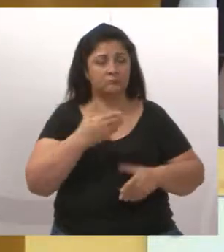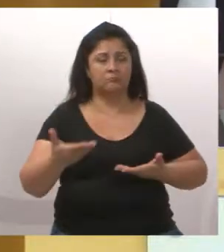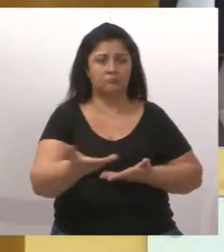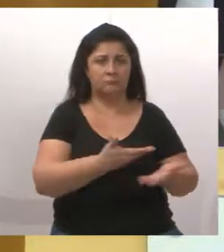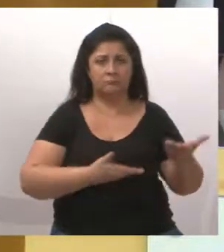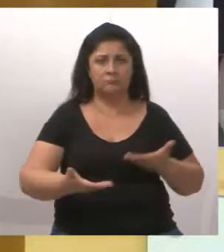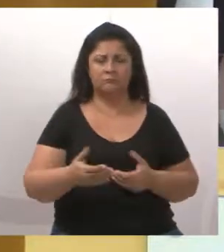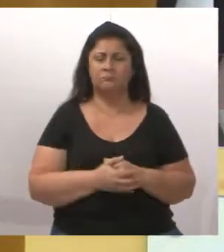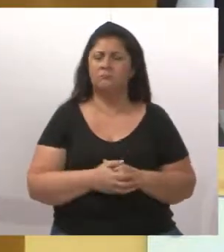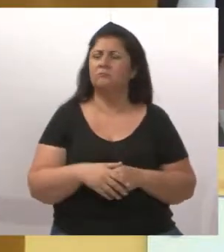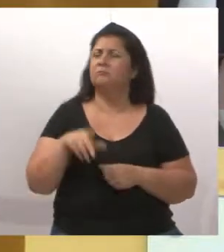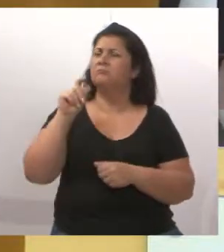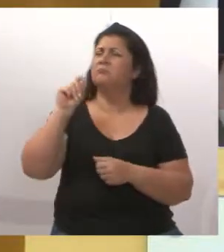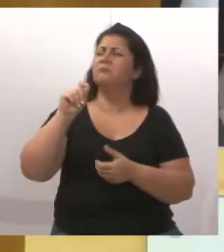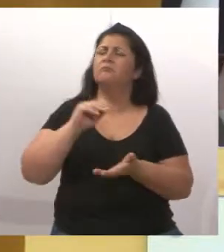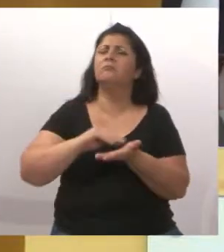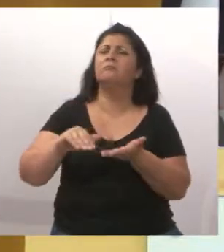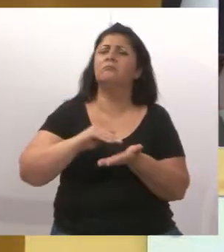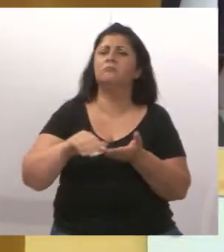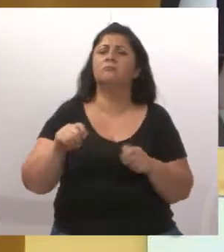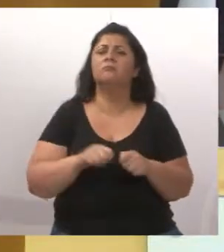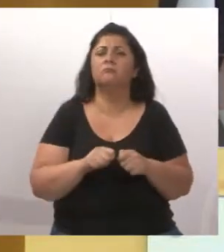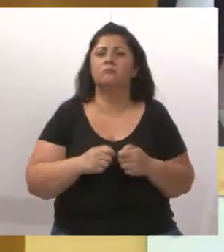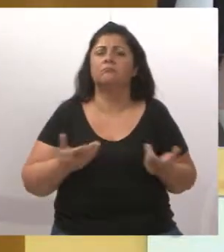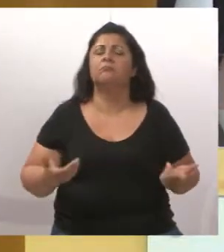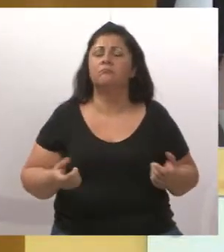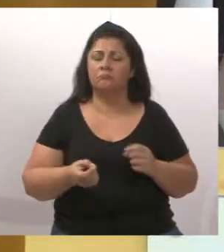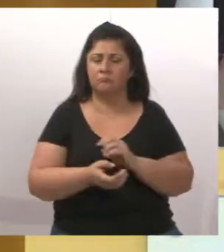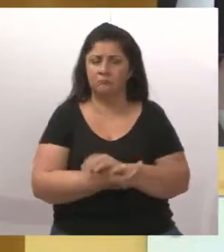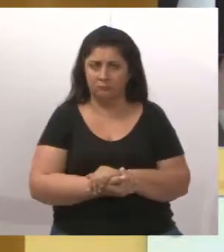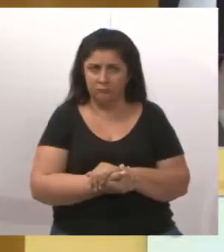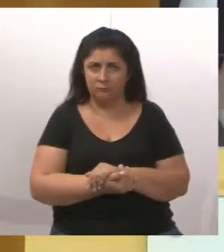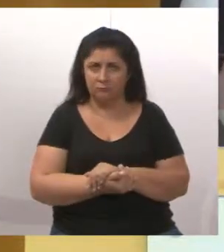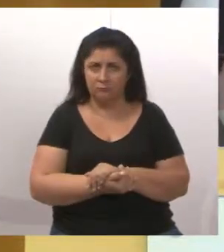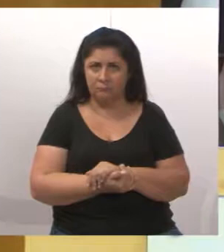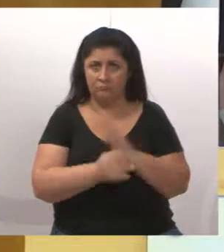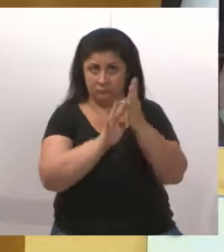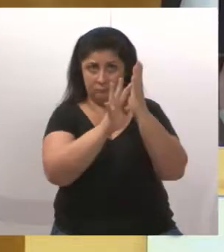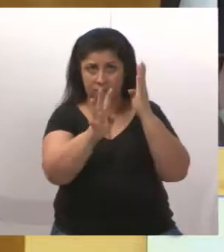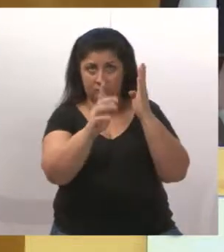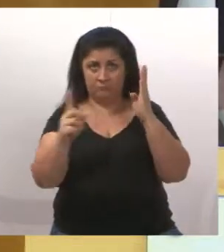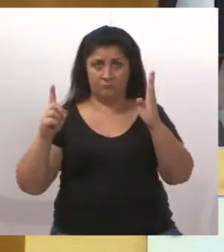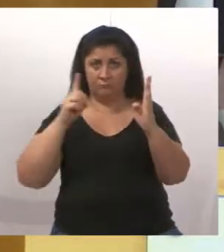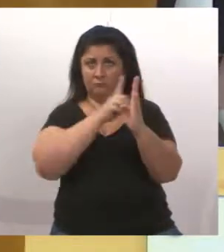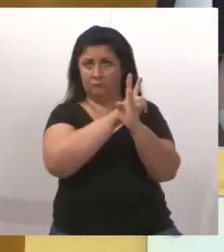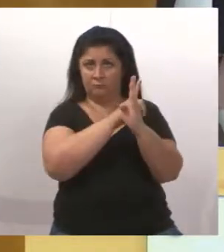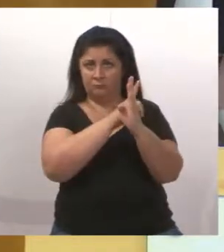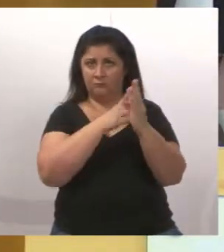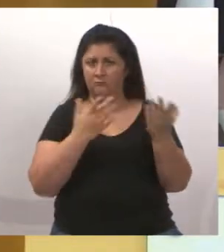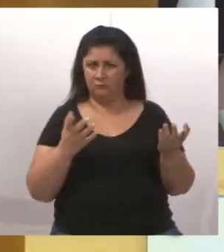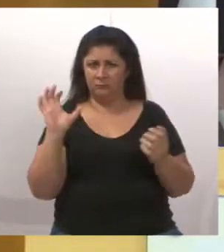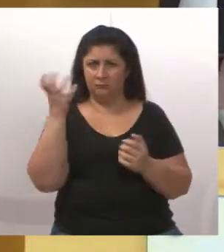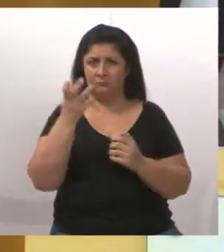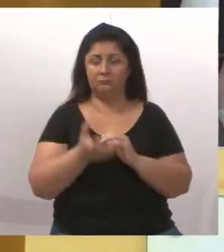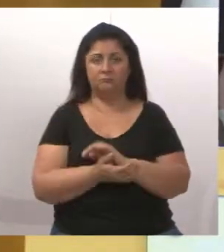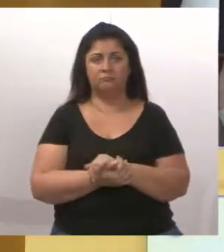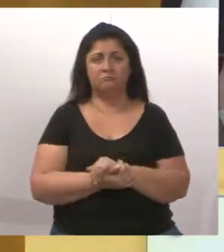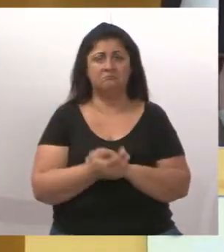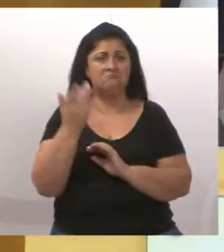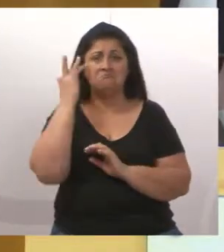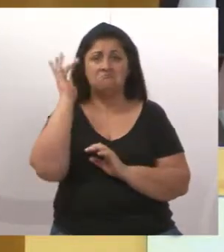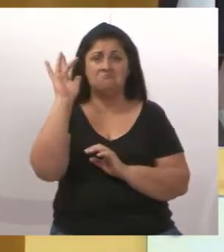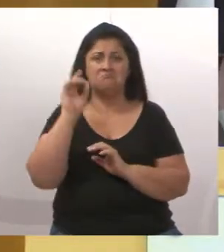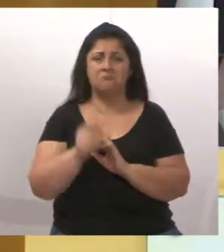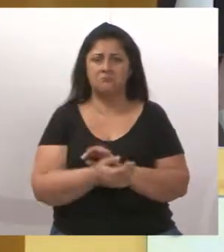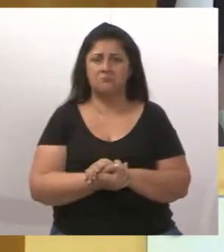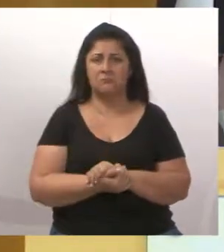então o que a Secretaria faz? Será que a Secretaria coloca esse munícipe na frente? É isso que acontece? Eu não sei.